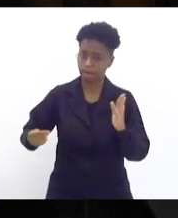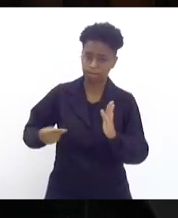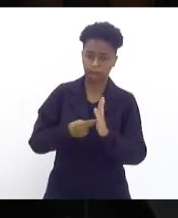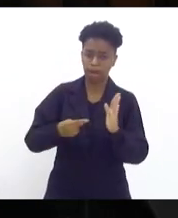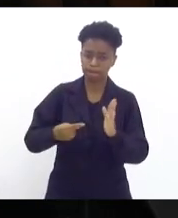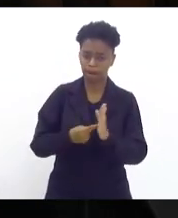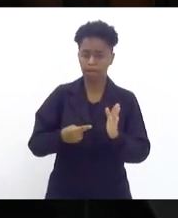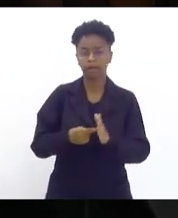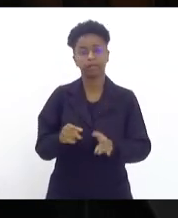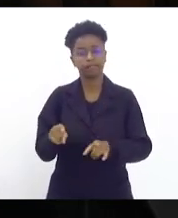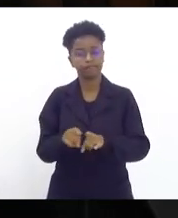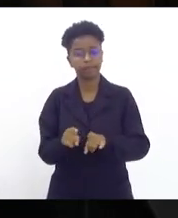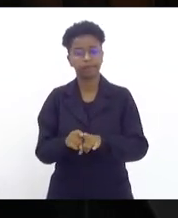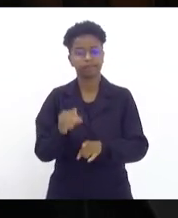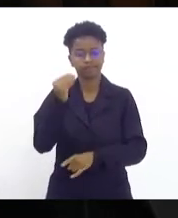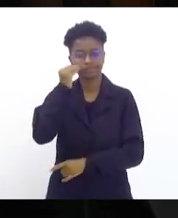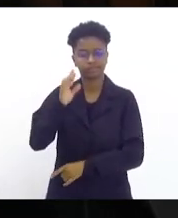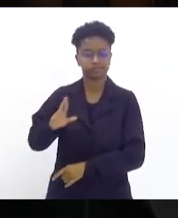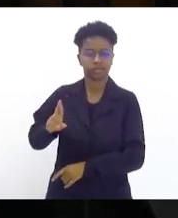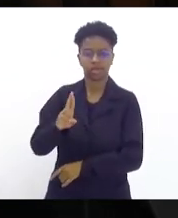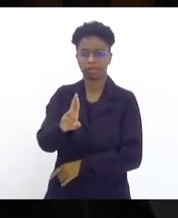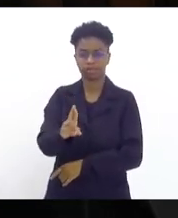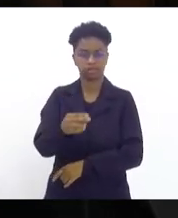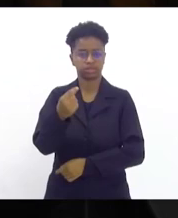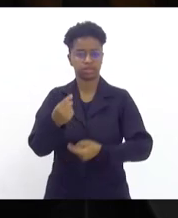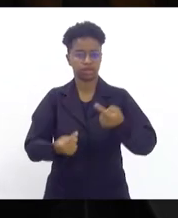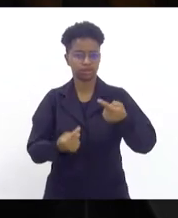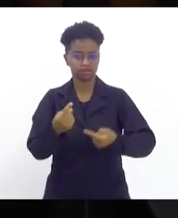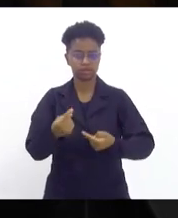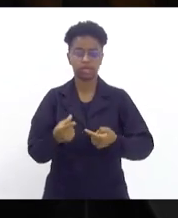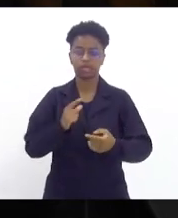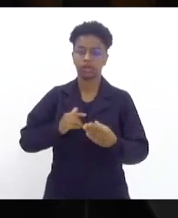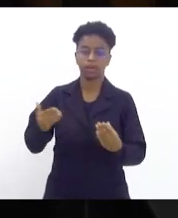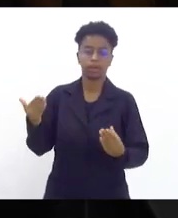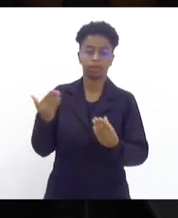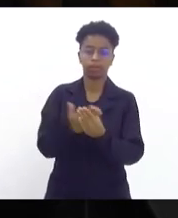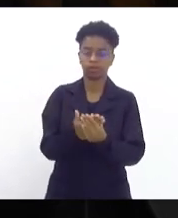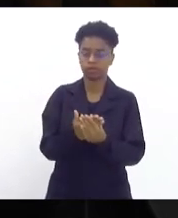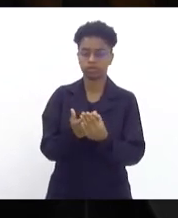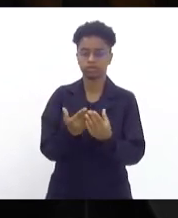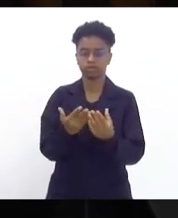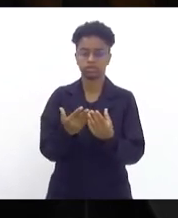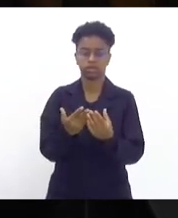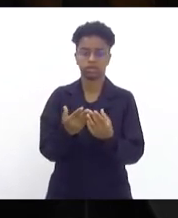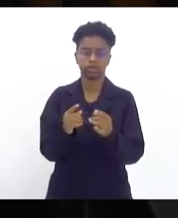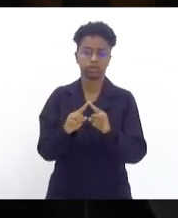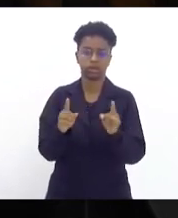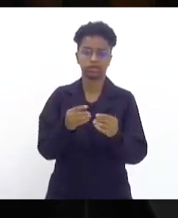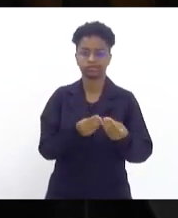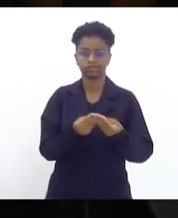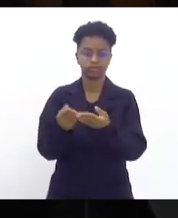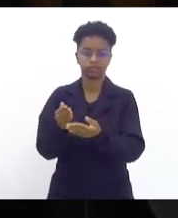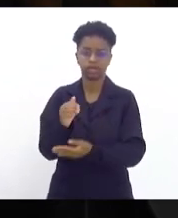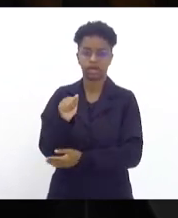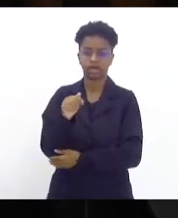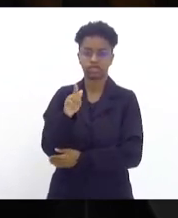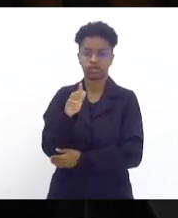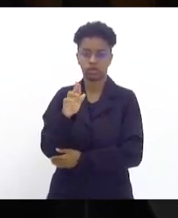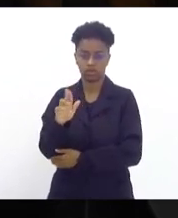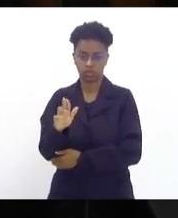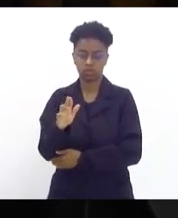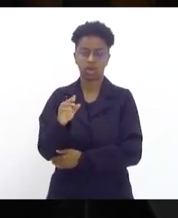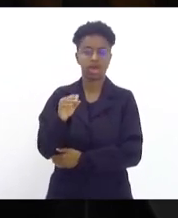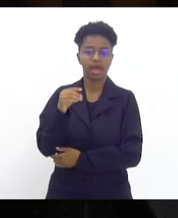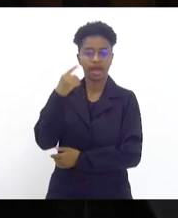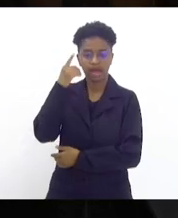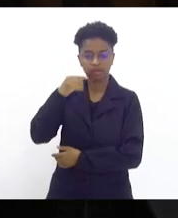entramos com representações, o processo acabou na AGU, a Advocacia Geral